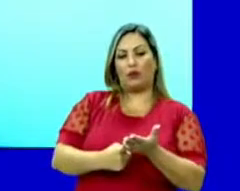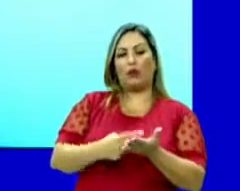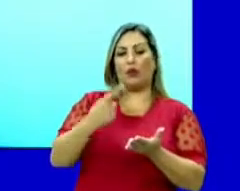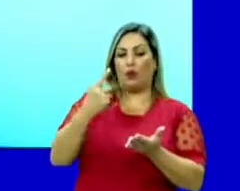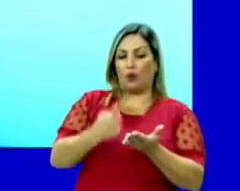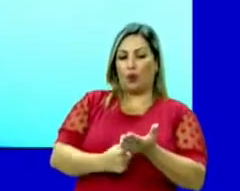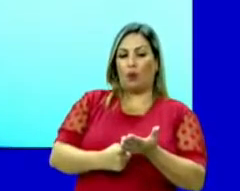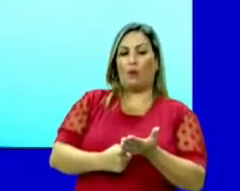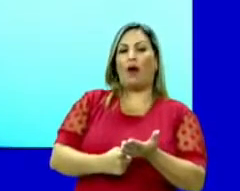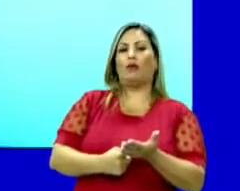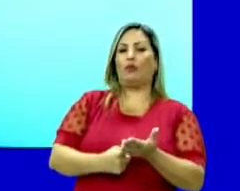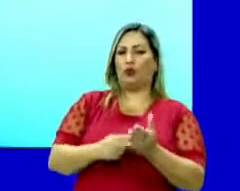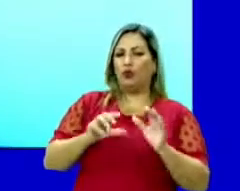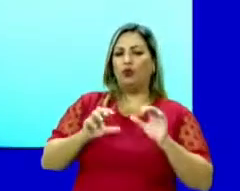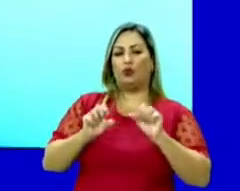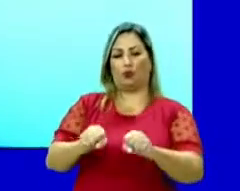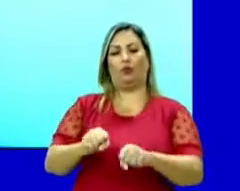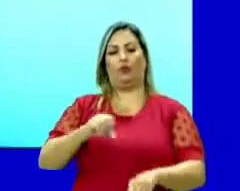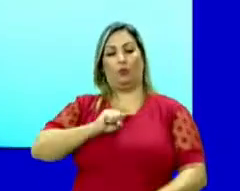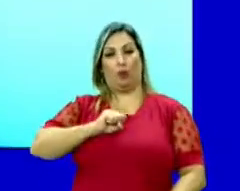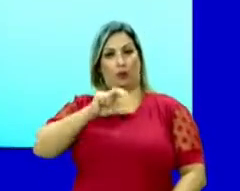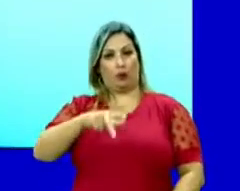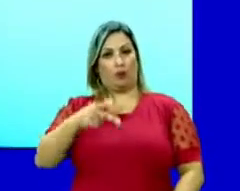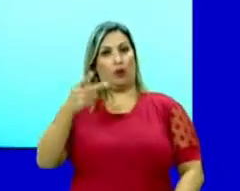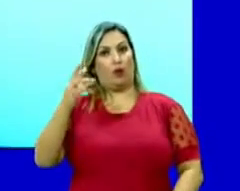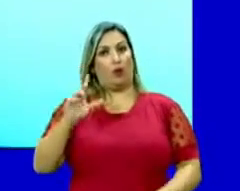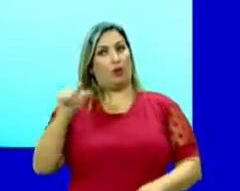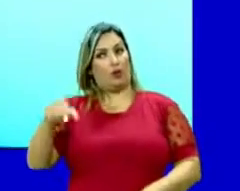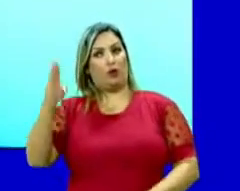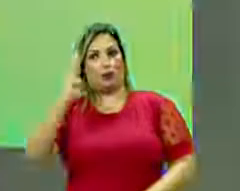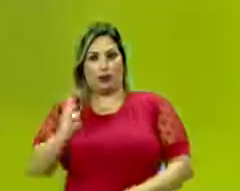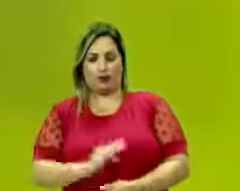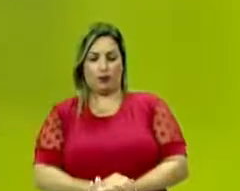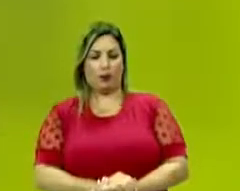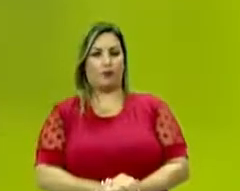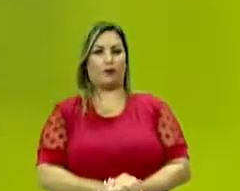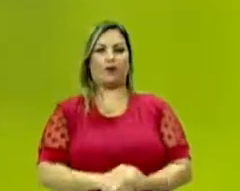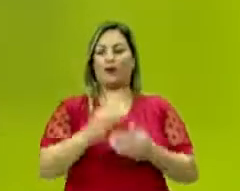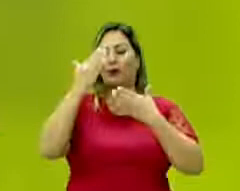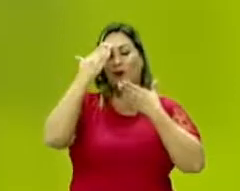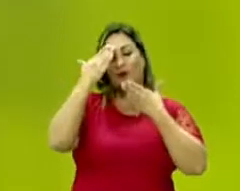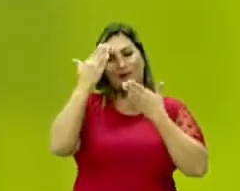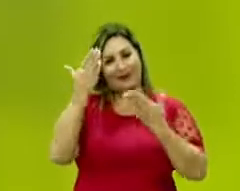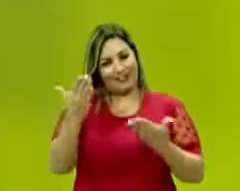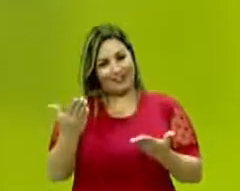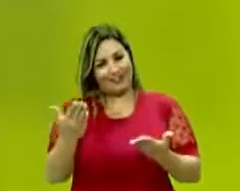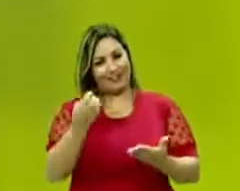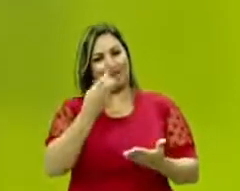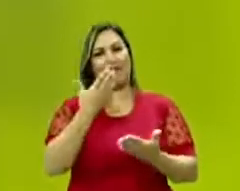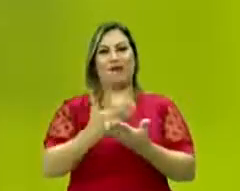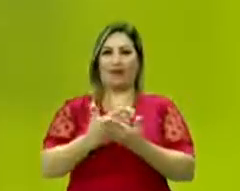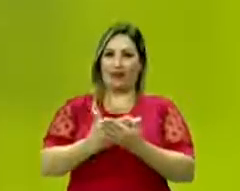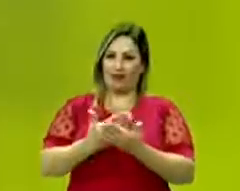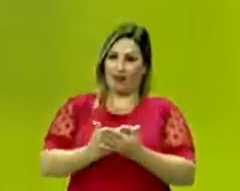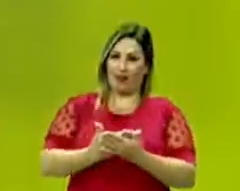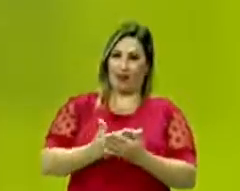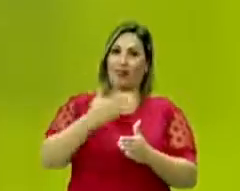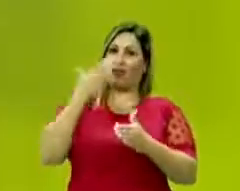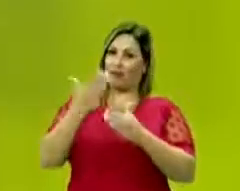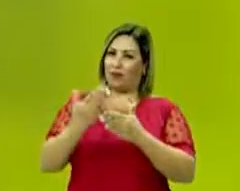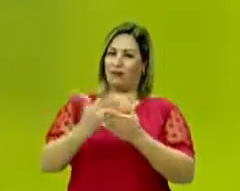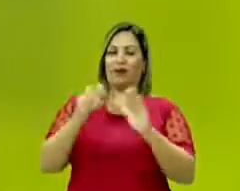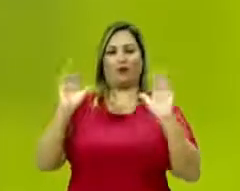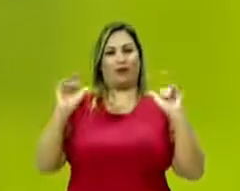o pacto de dominação de Portugal sobre o Brasil. Muito obrigada. Bons estudos. Até